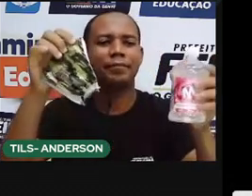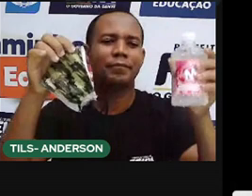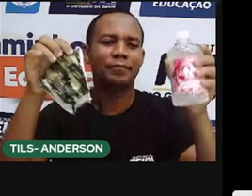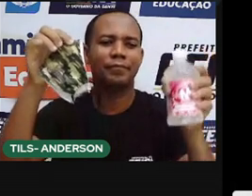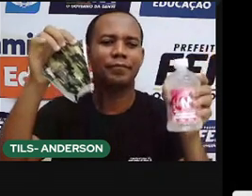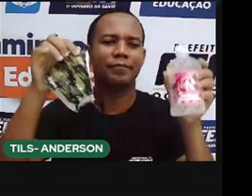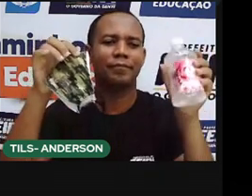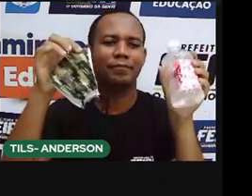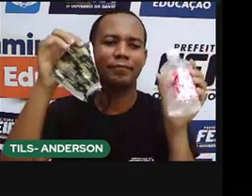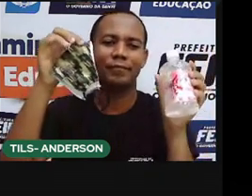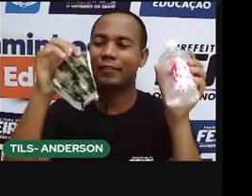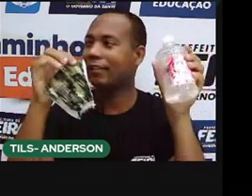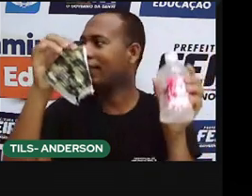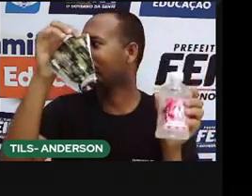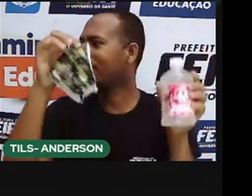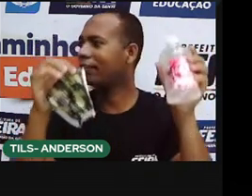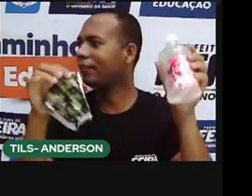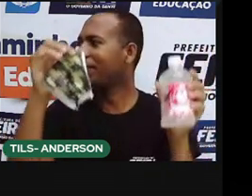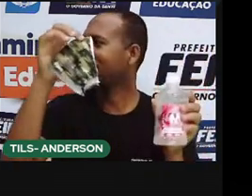Anderson congelou.